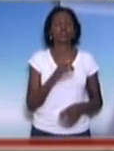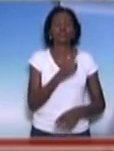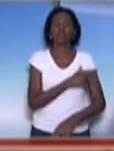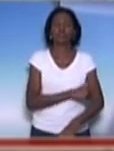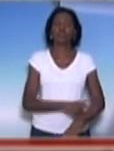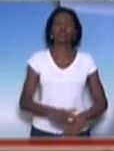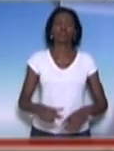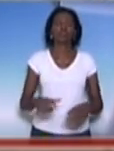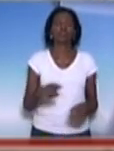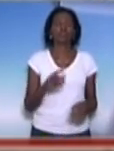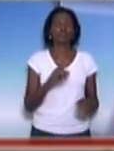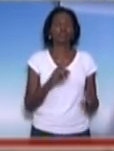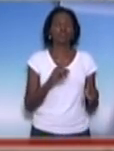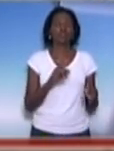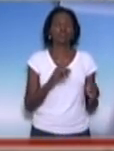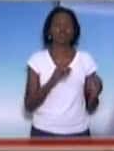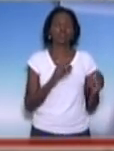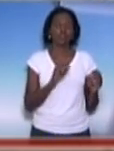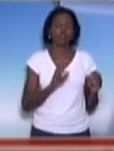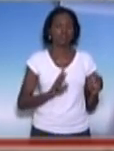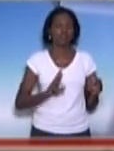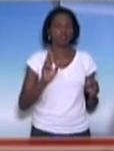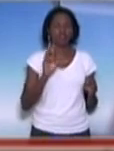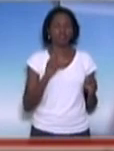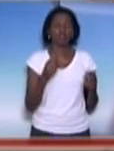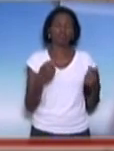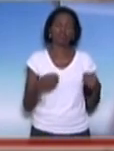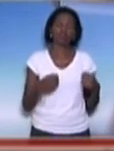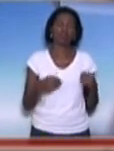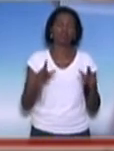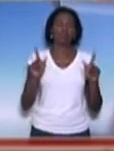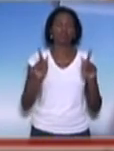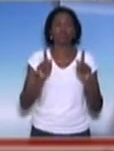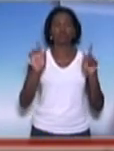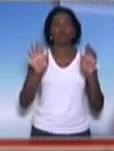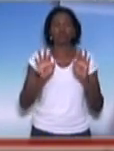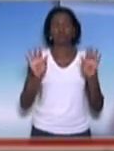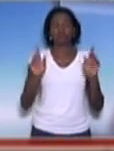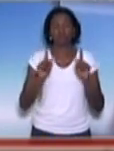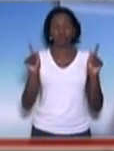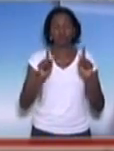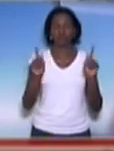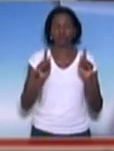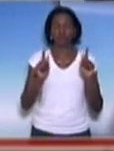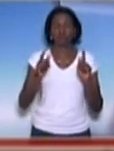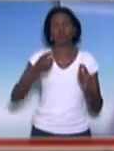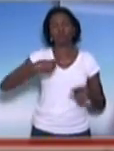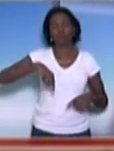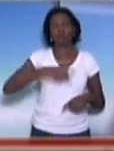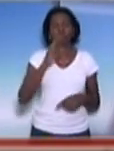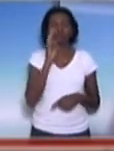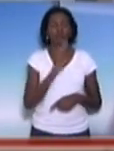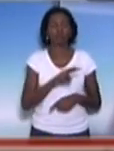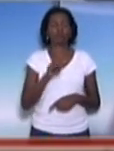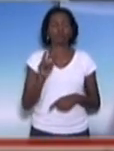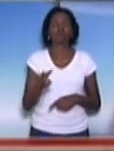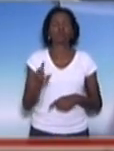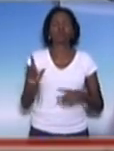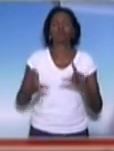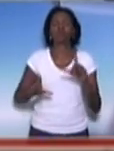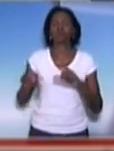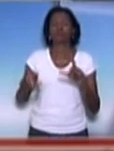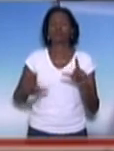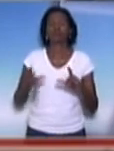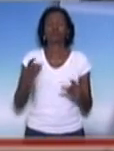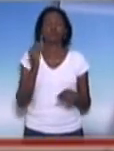entrarem em greve. Agora, nós estamos acompanhando todo o movimento de setores da imprensa,